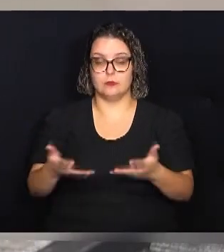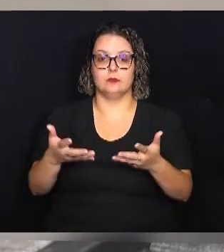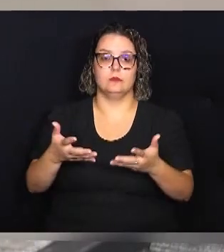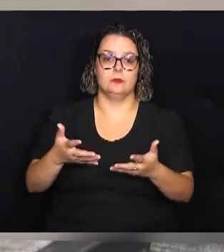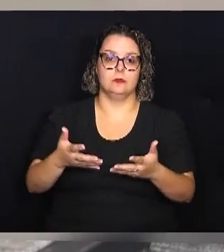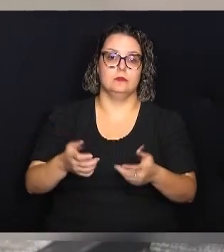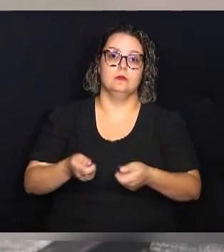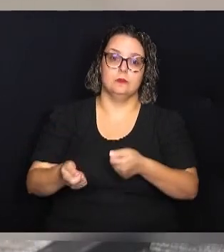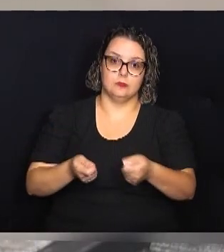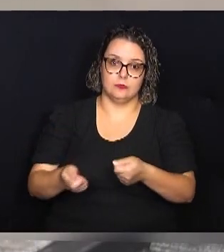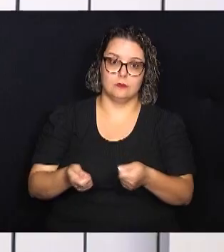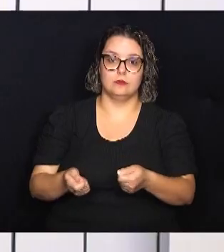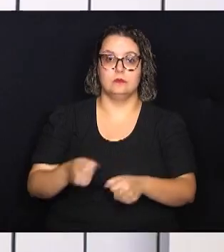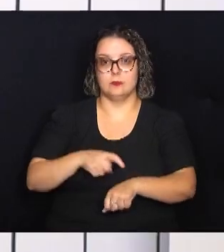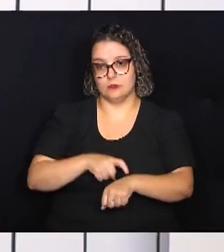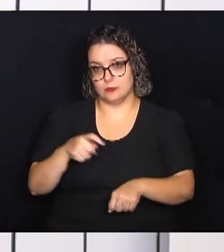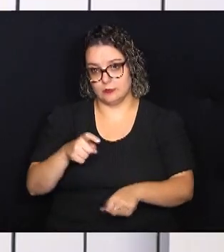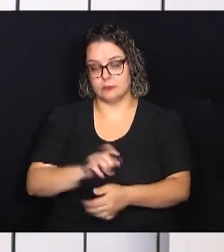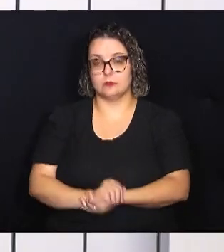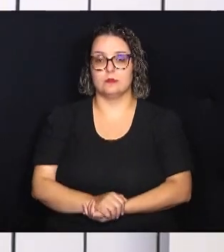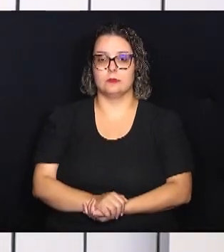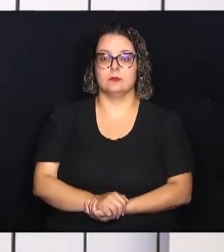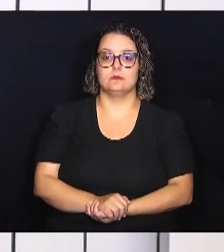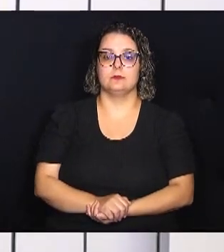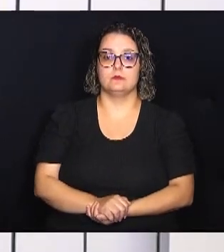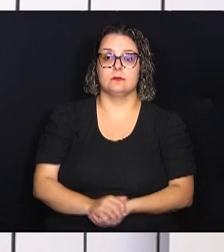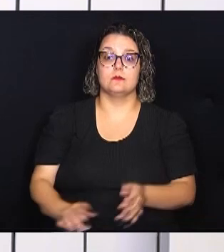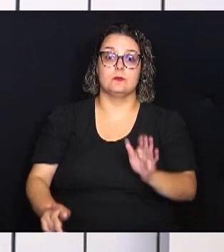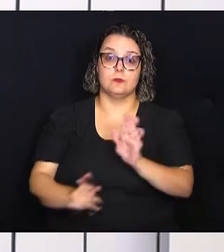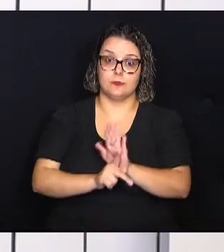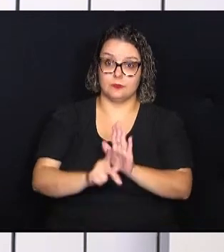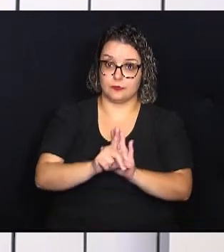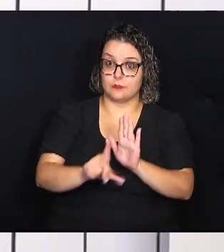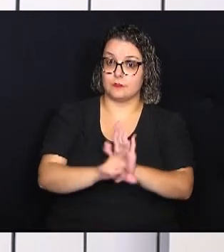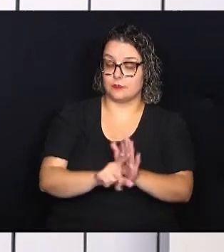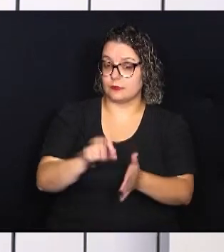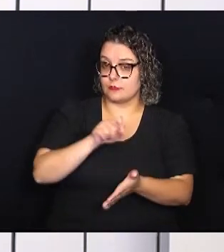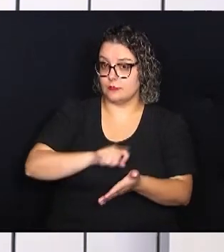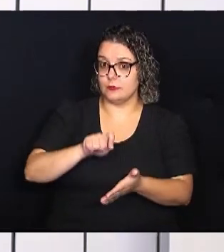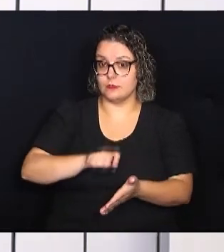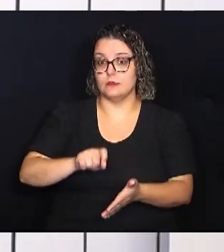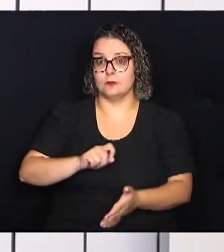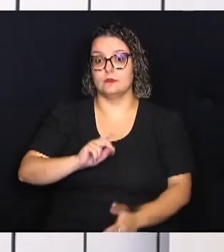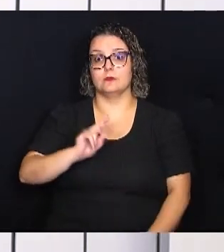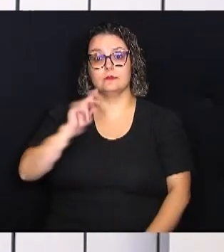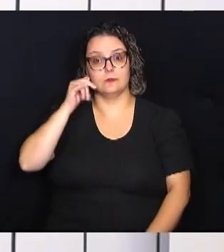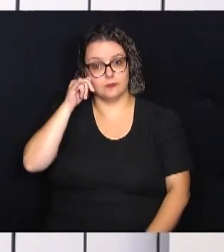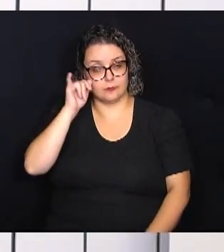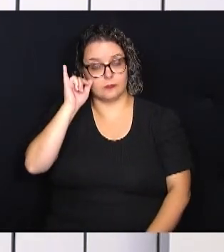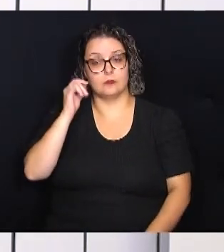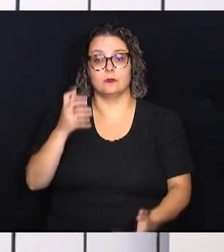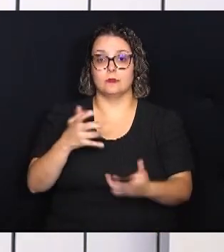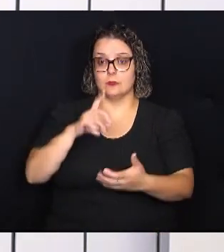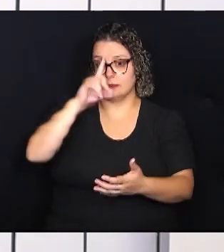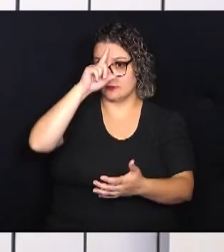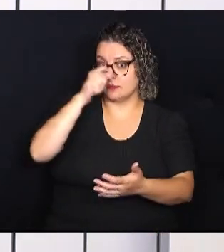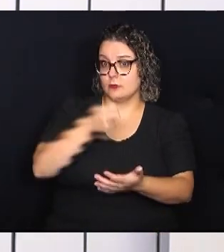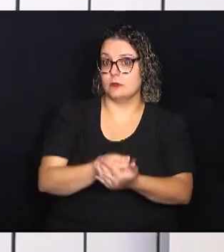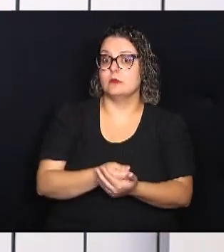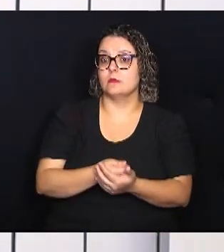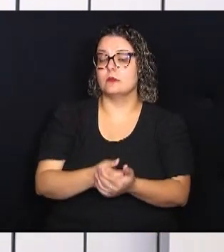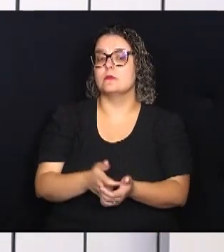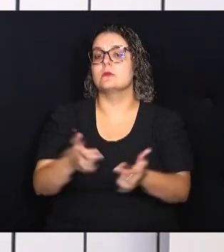controle da situação. O projeto de lei de autoria do vereador Paulo Búfalo quer determinar uma maior